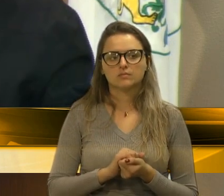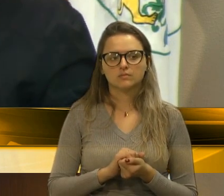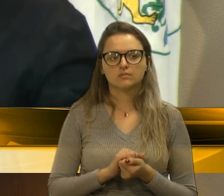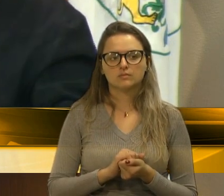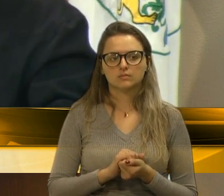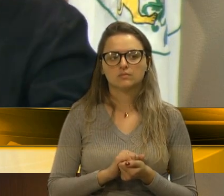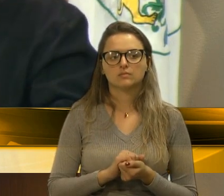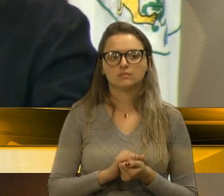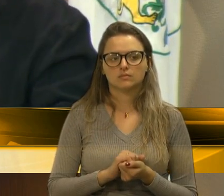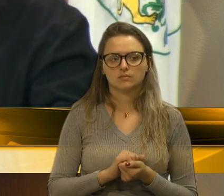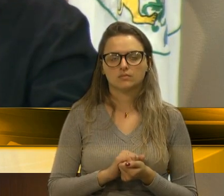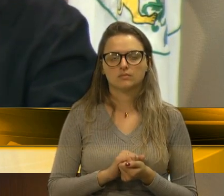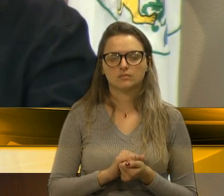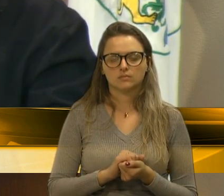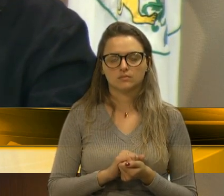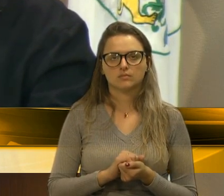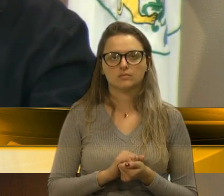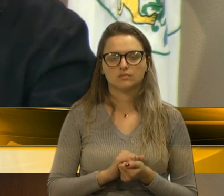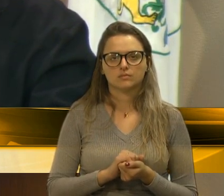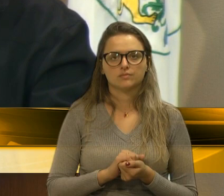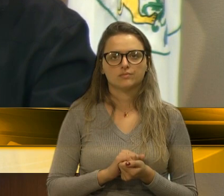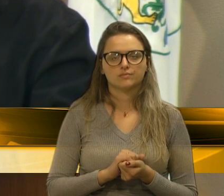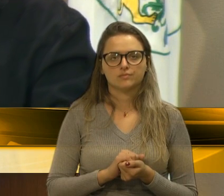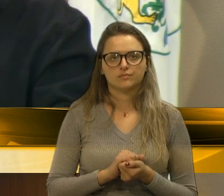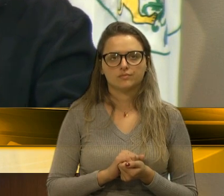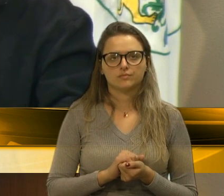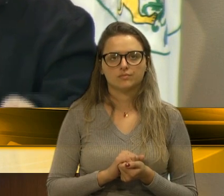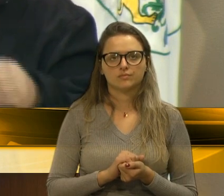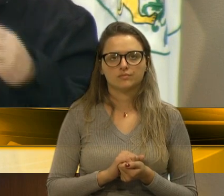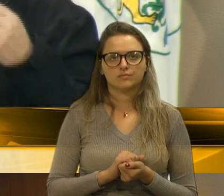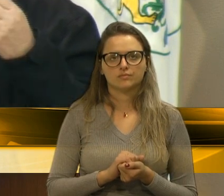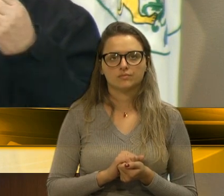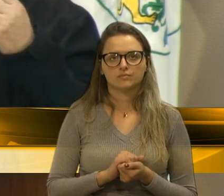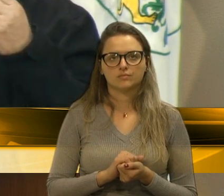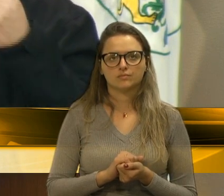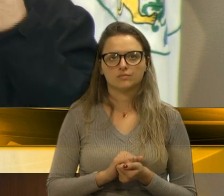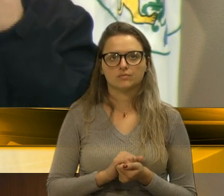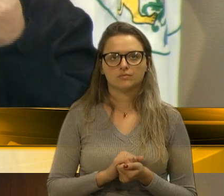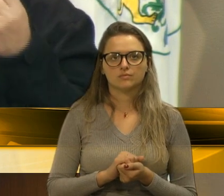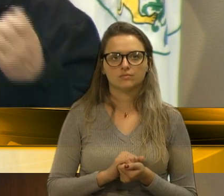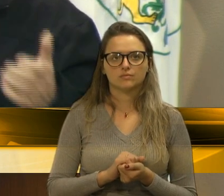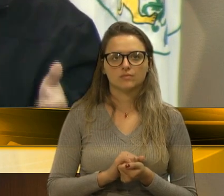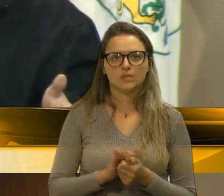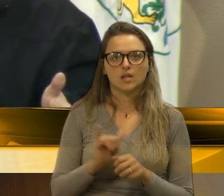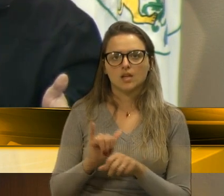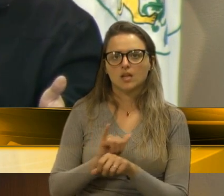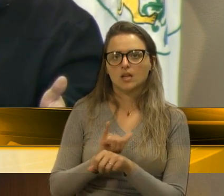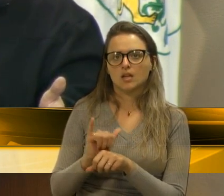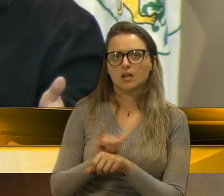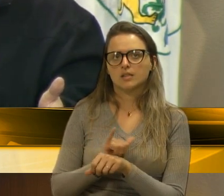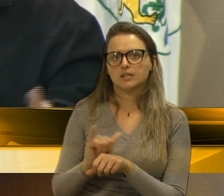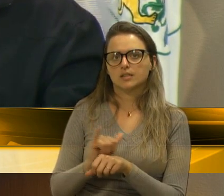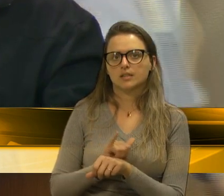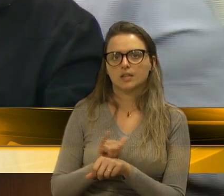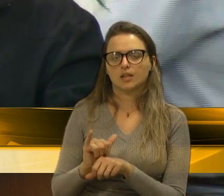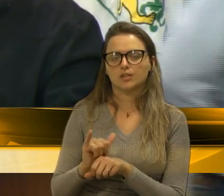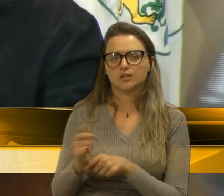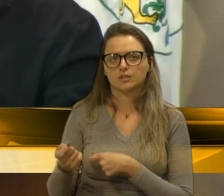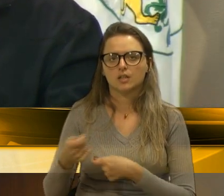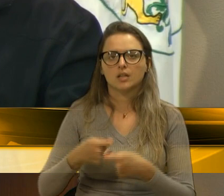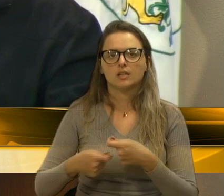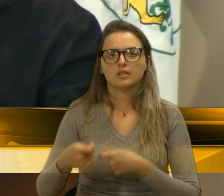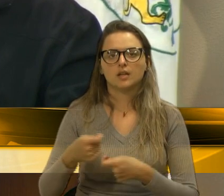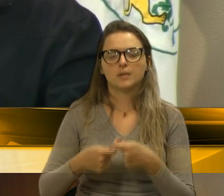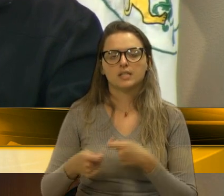dizendo, dizendo, dizendo, presidente, que a estratégia da administração, vereador Renato